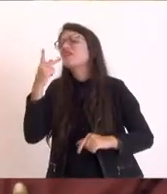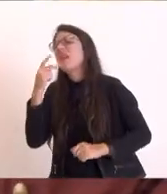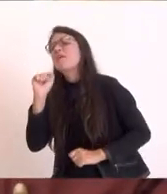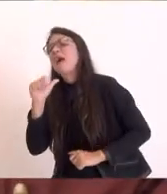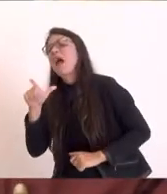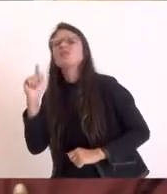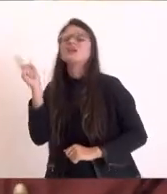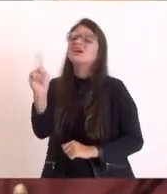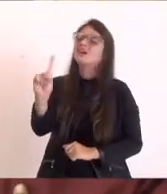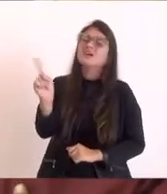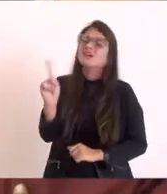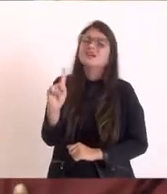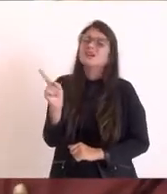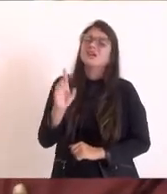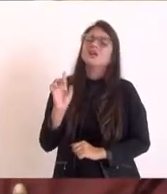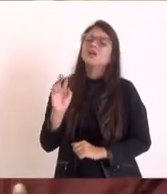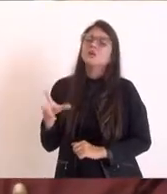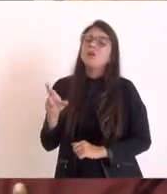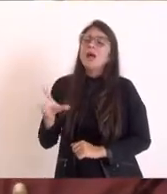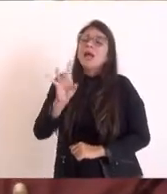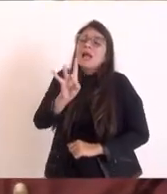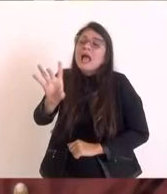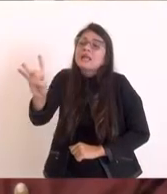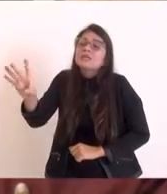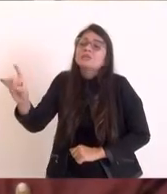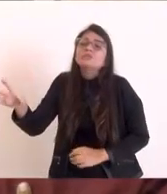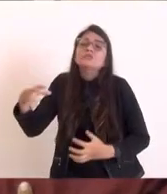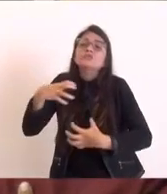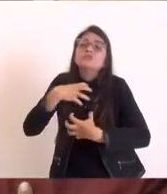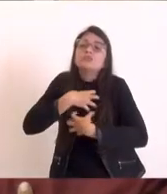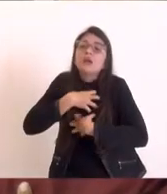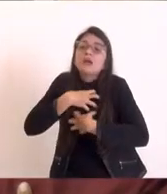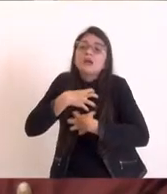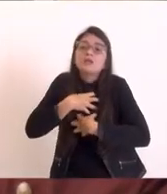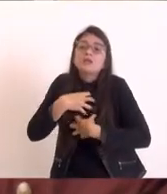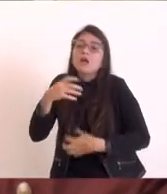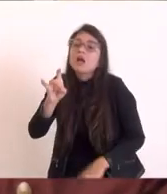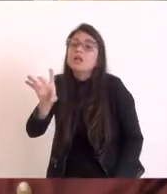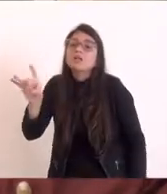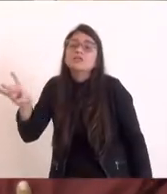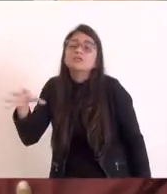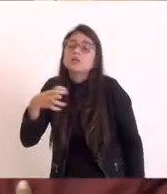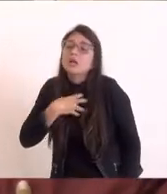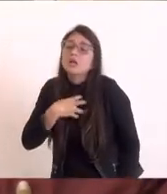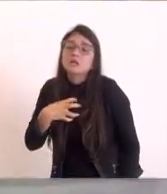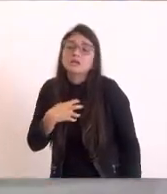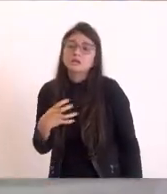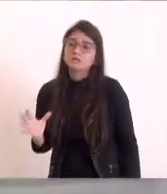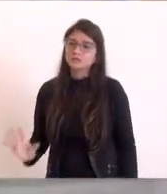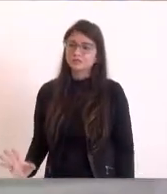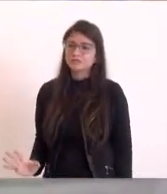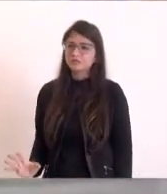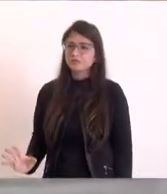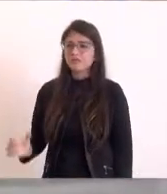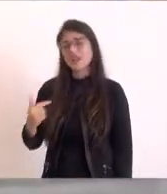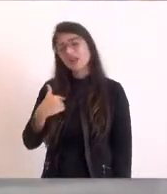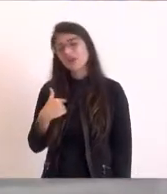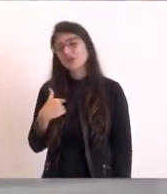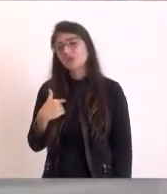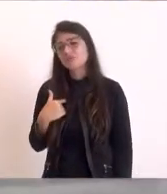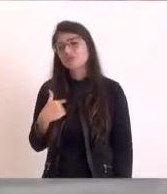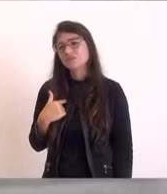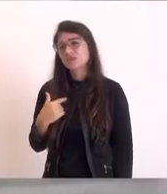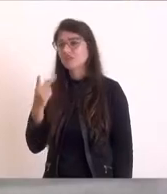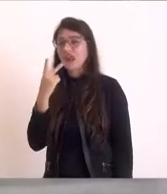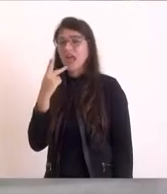não é isso é cada um tem a sua forma de atuar eu costumo dizer aqui em Cabo Frio eu não sou certo